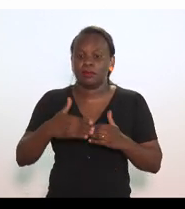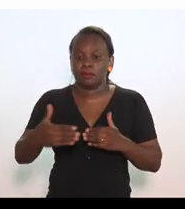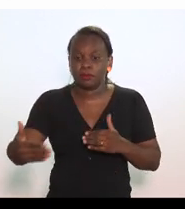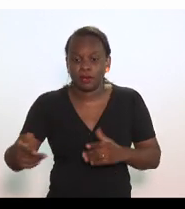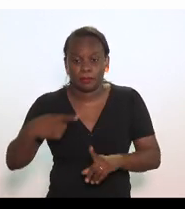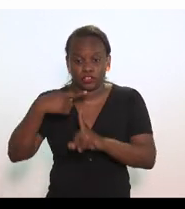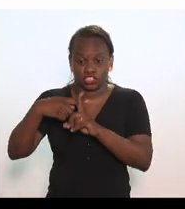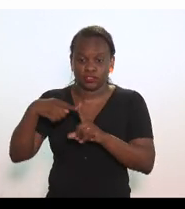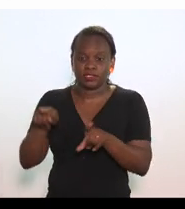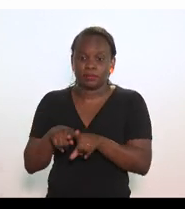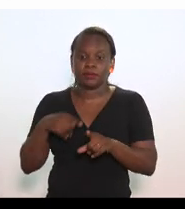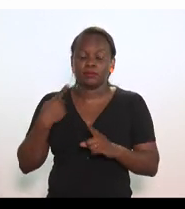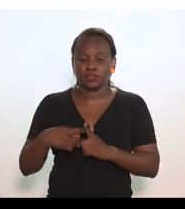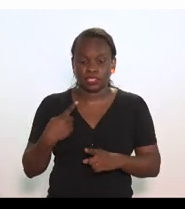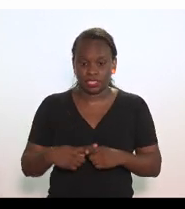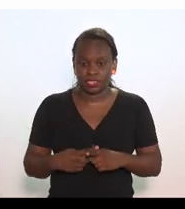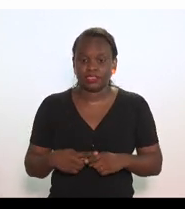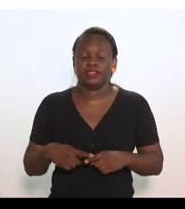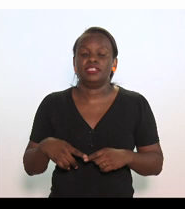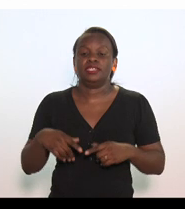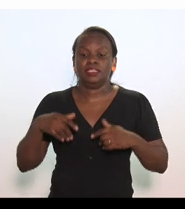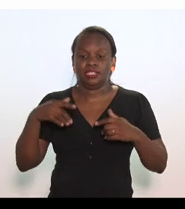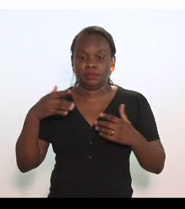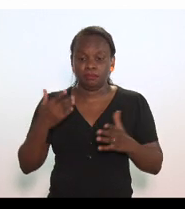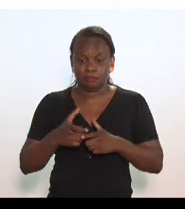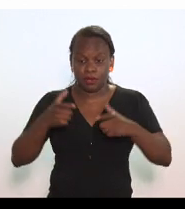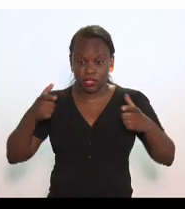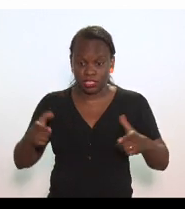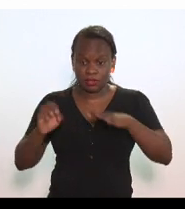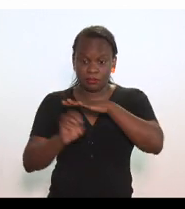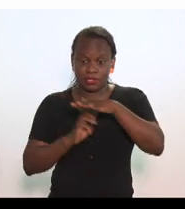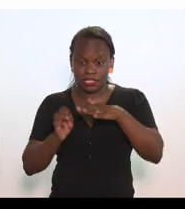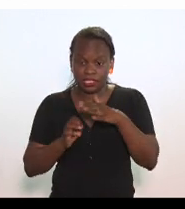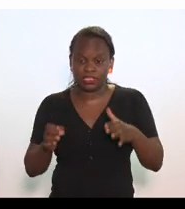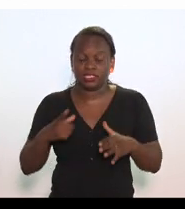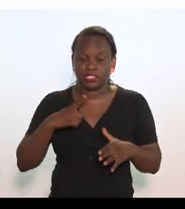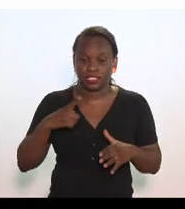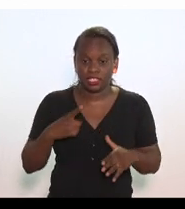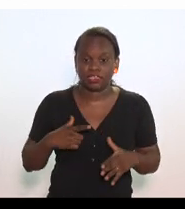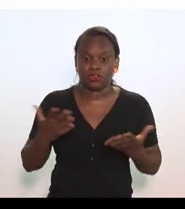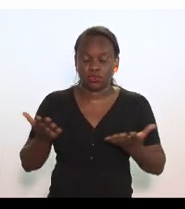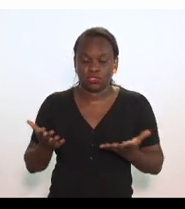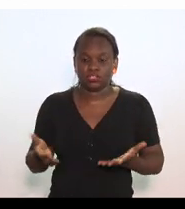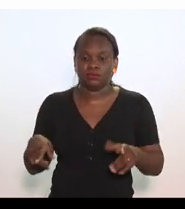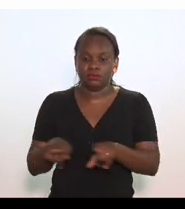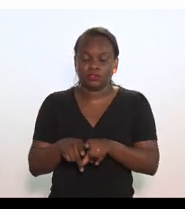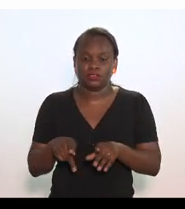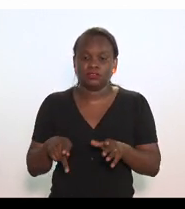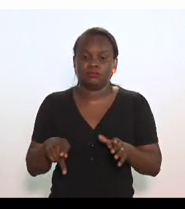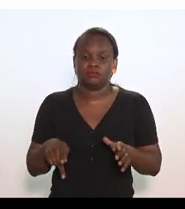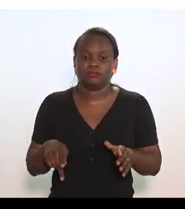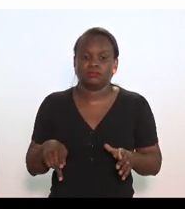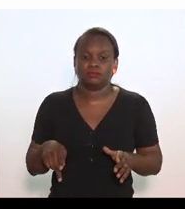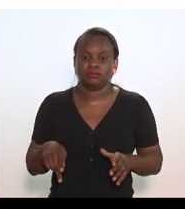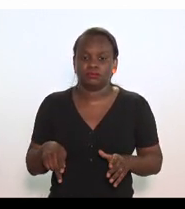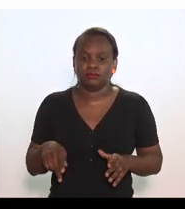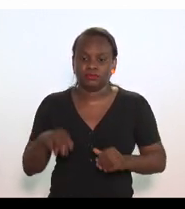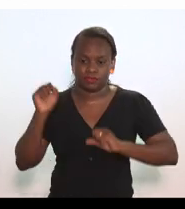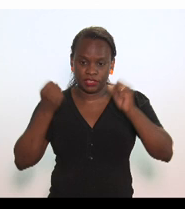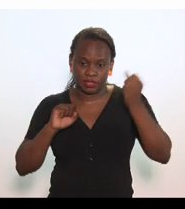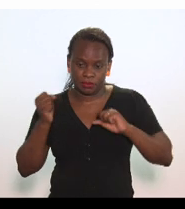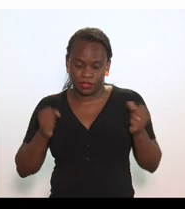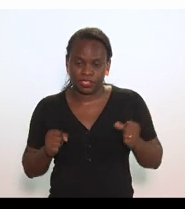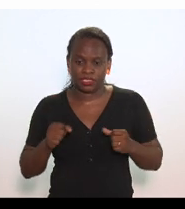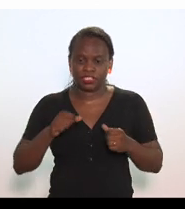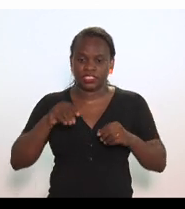positivo também. Por quê? Porque a parte das empresas atendidas hoje pela indústria de